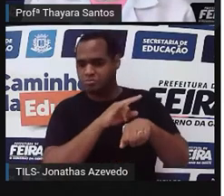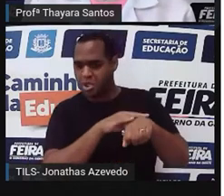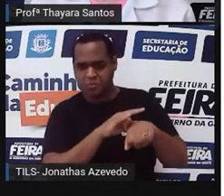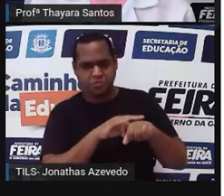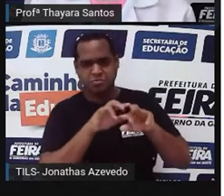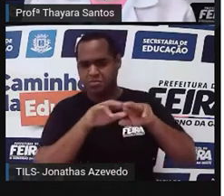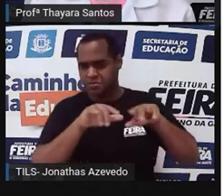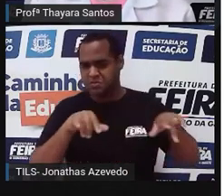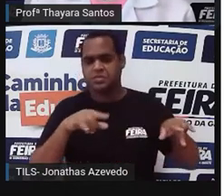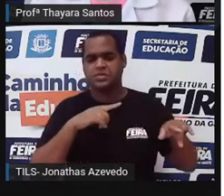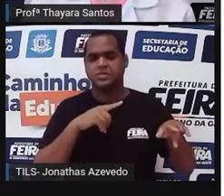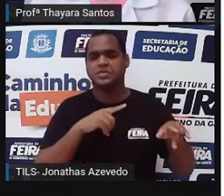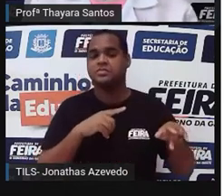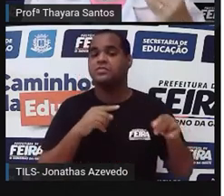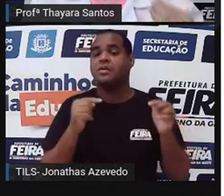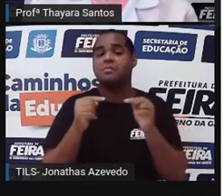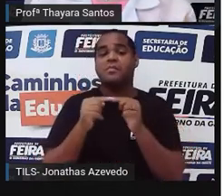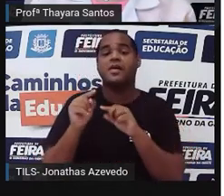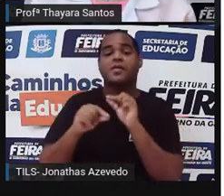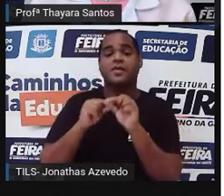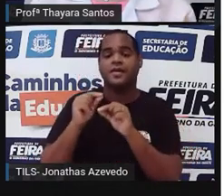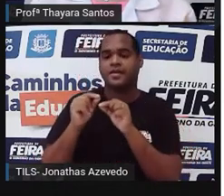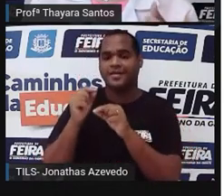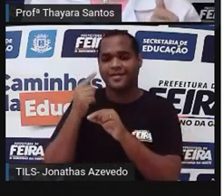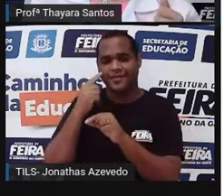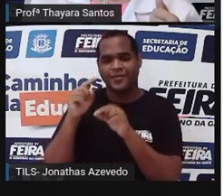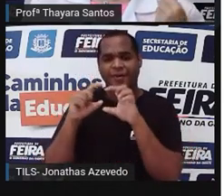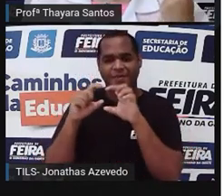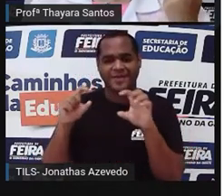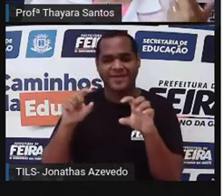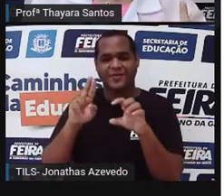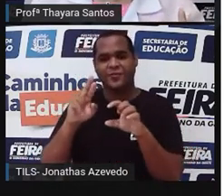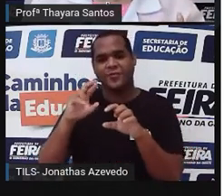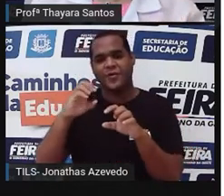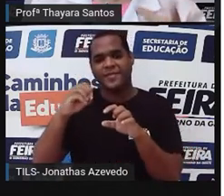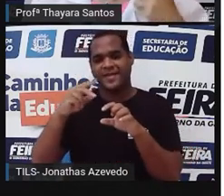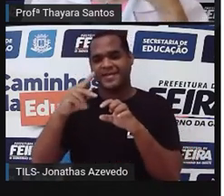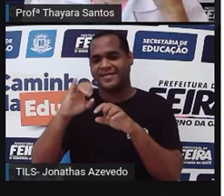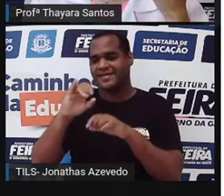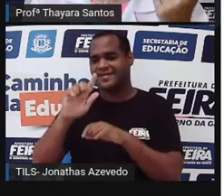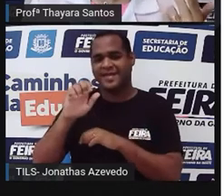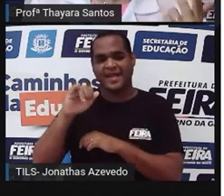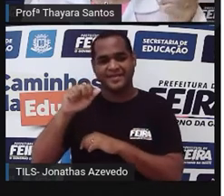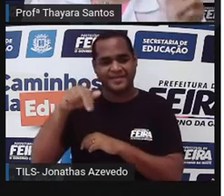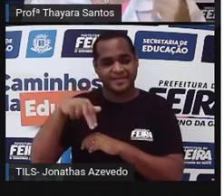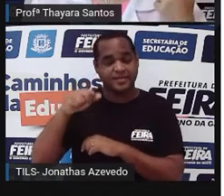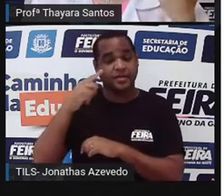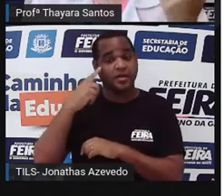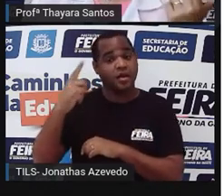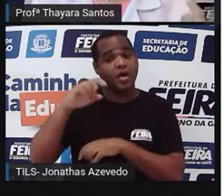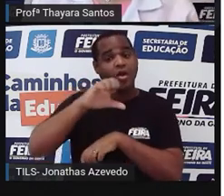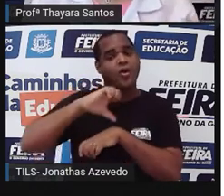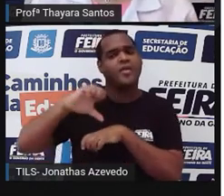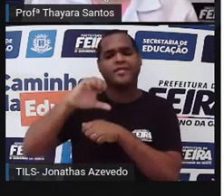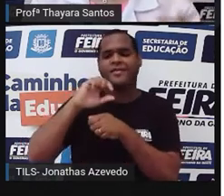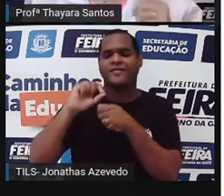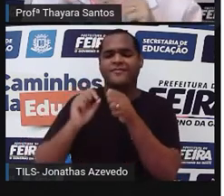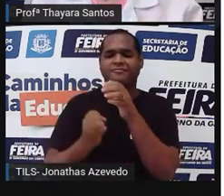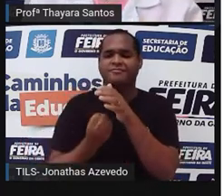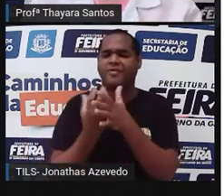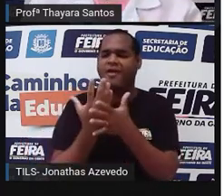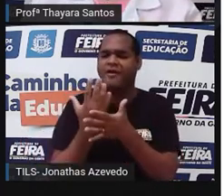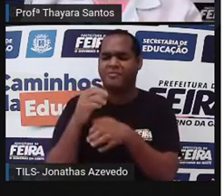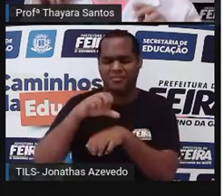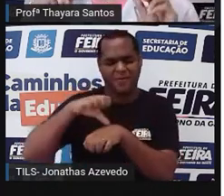da cloaca, fica a glândula uropigiana. E qual é a função dela? Produzir esse óleo. pra que serve esse óleo?